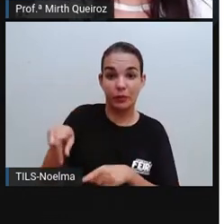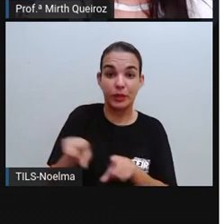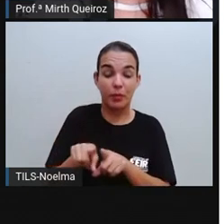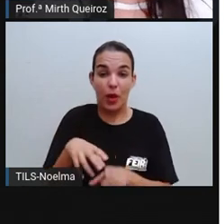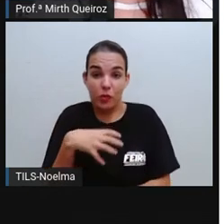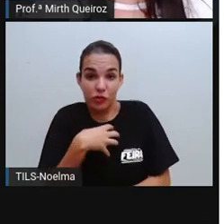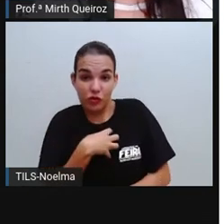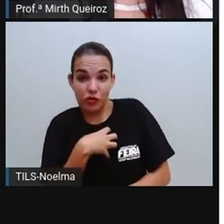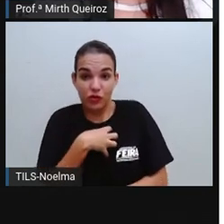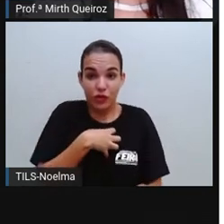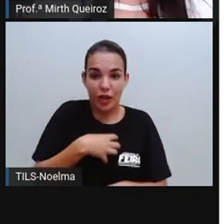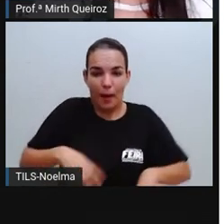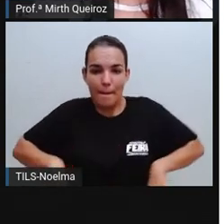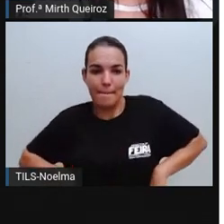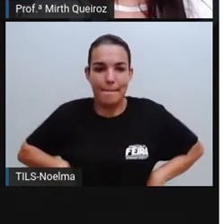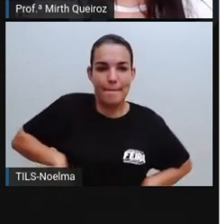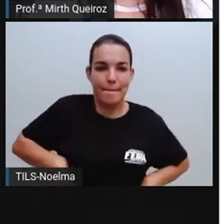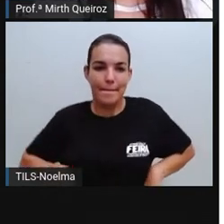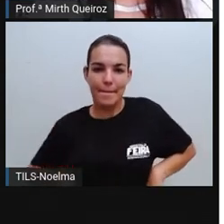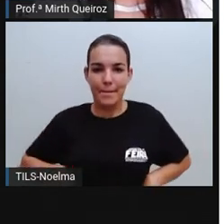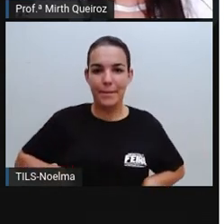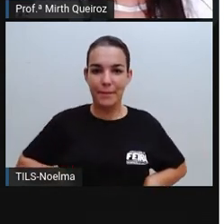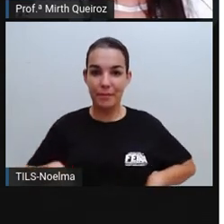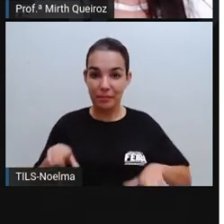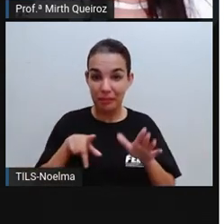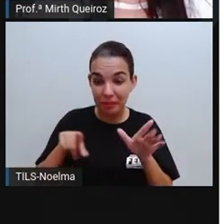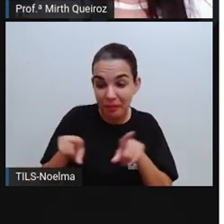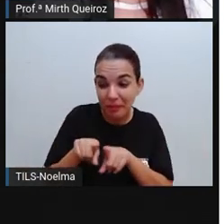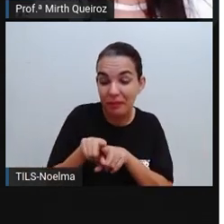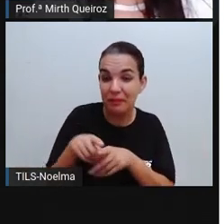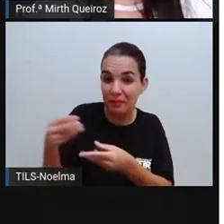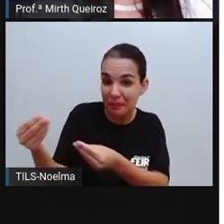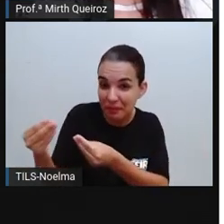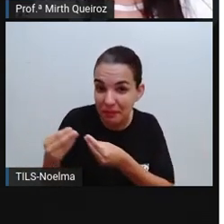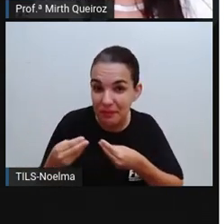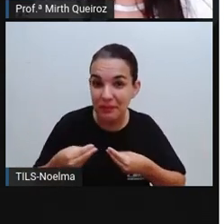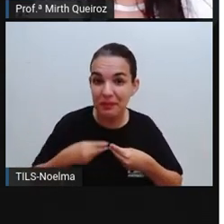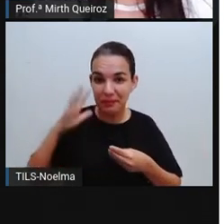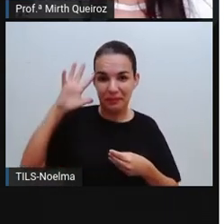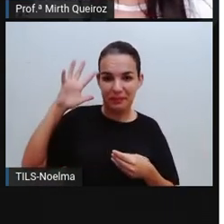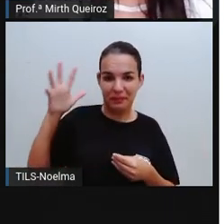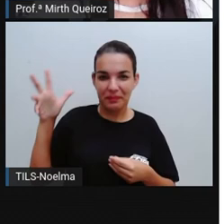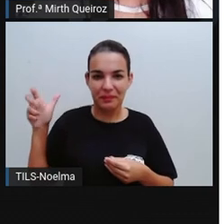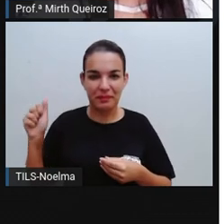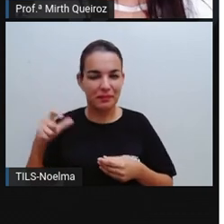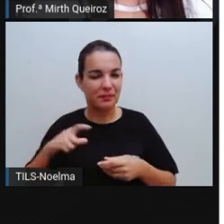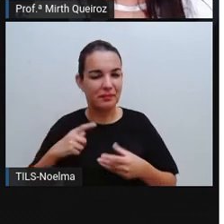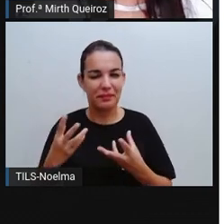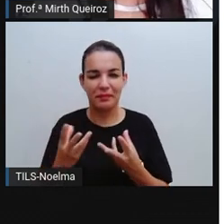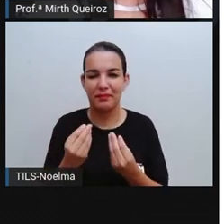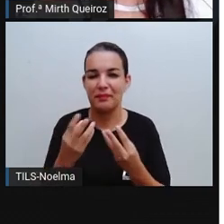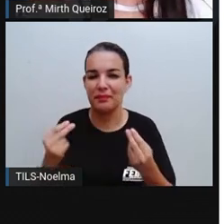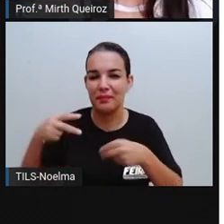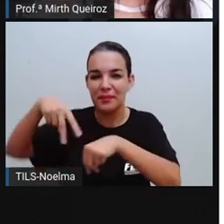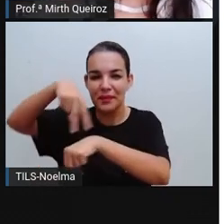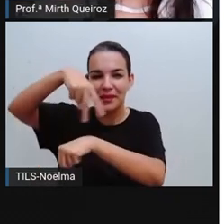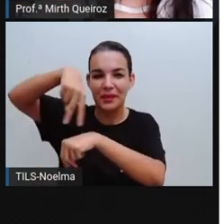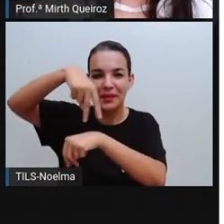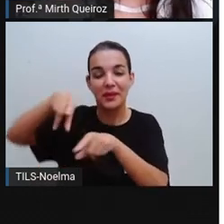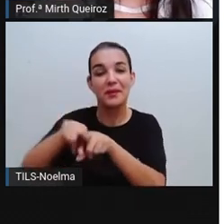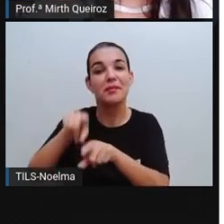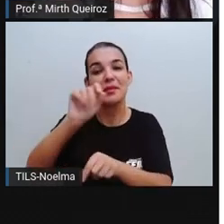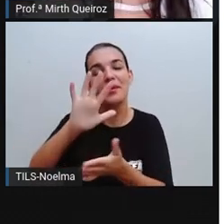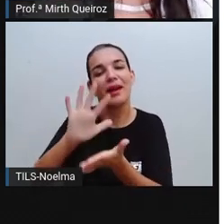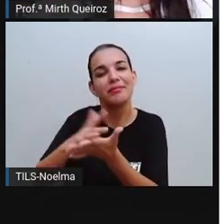o jeito de mover a cintura foi herdado dos africanos, o que originou uma infinidade de bailes, como, por exemplo, o